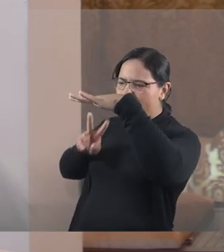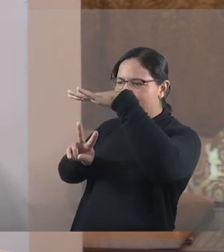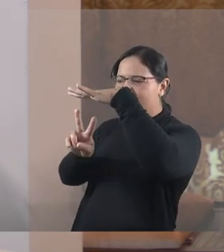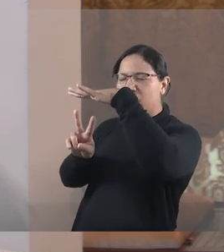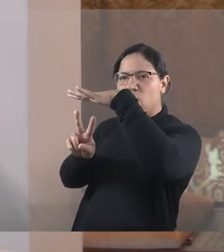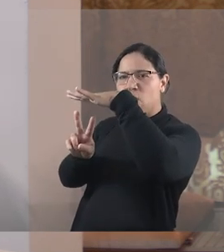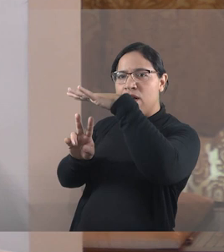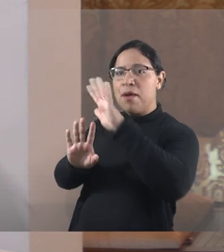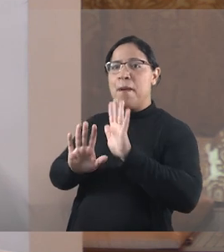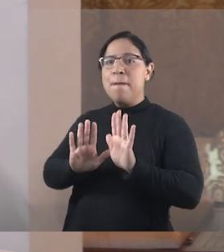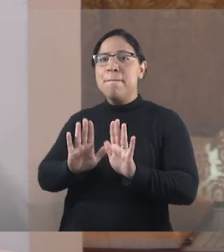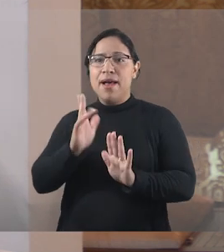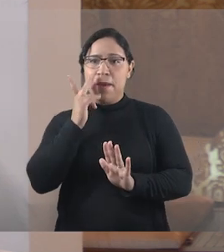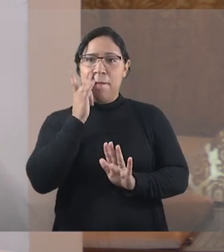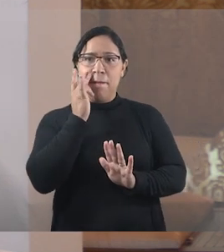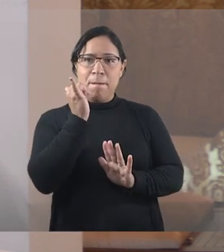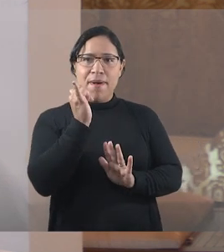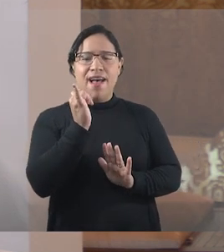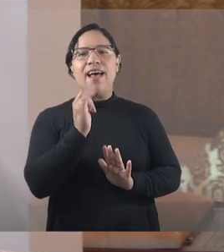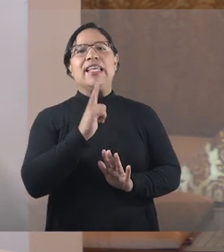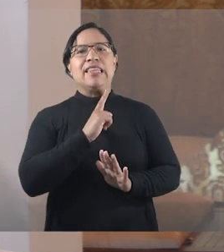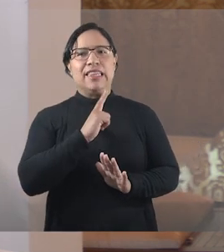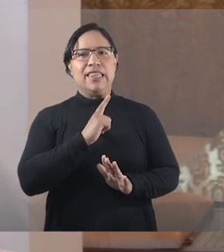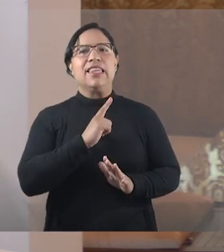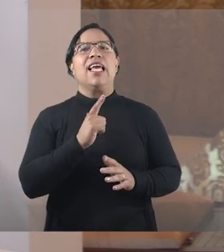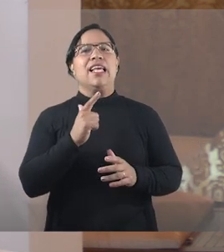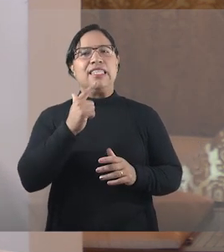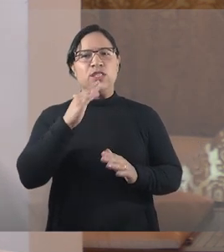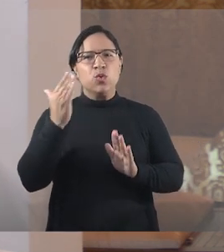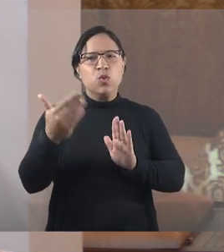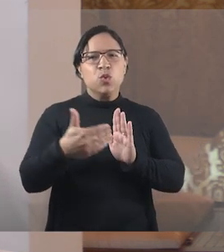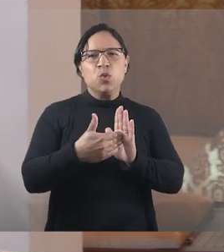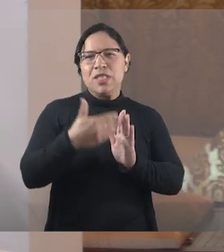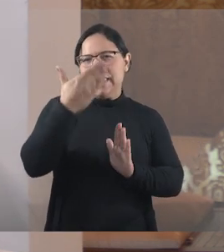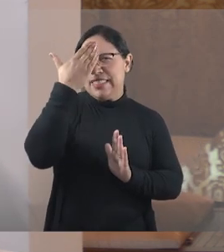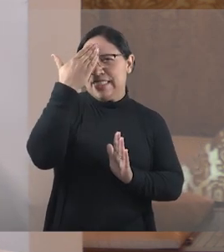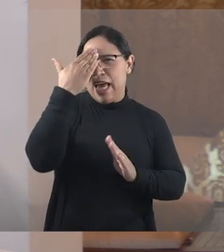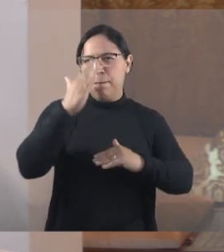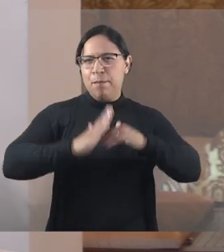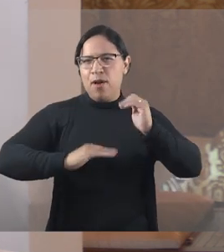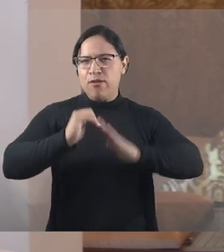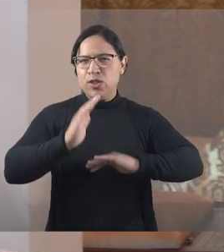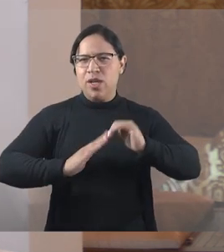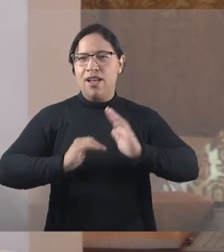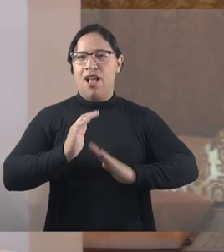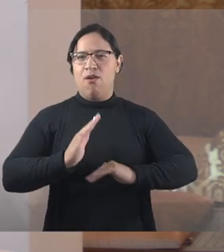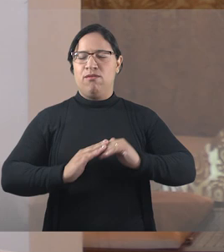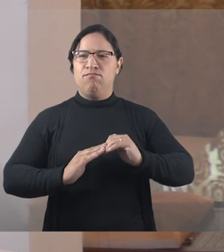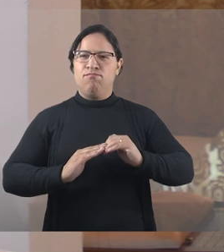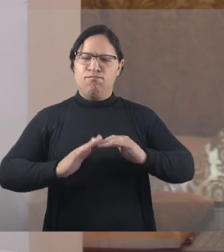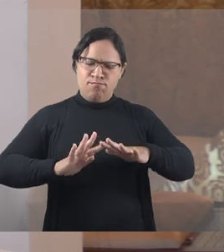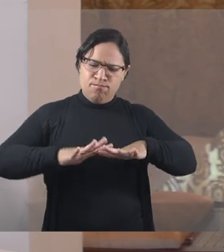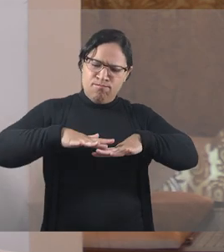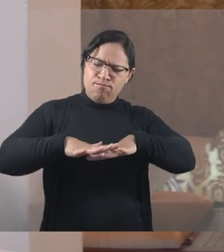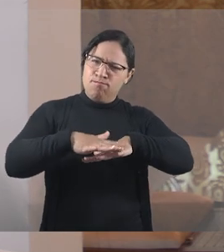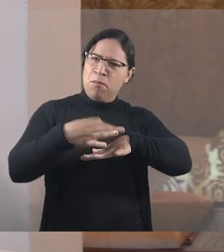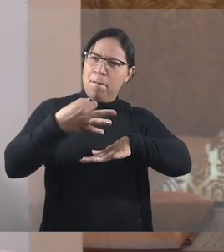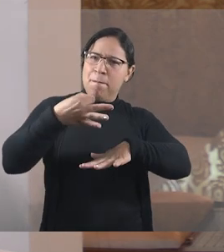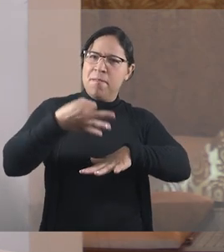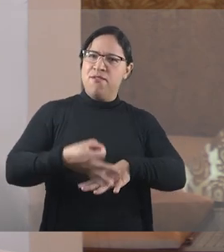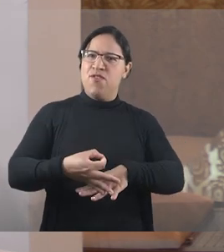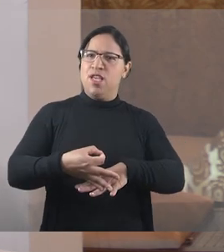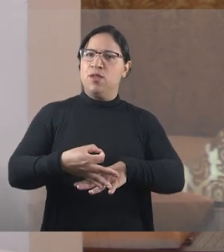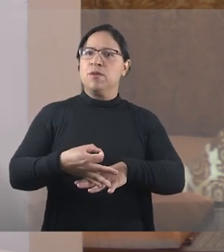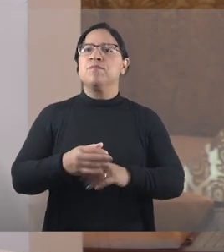daquela obra de arte que estava sendo feita. Muitas vezes nós achamos que esse tapete é a nossa história e a história da nossa vida